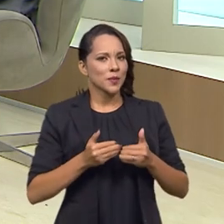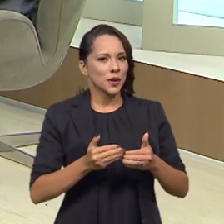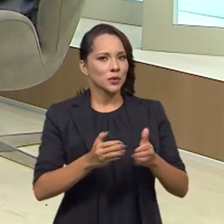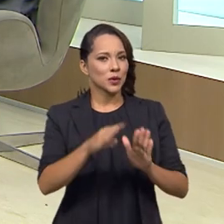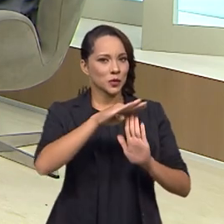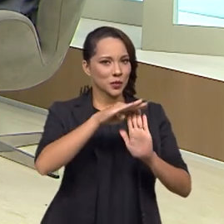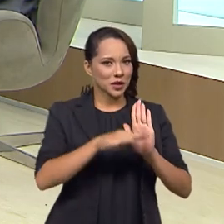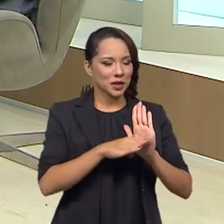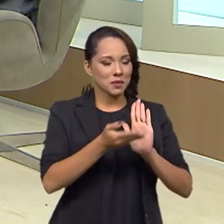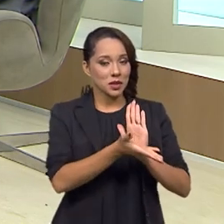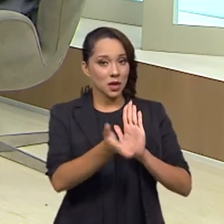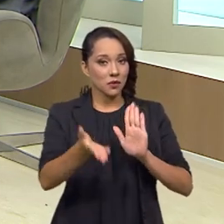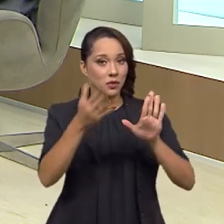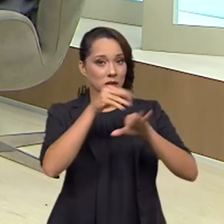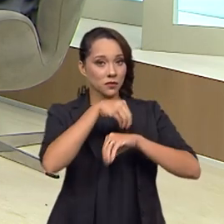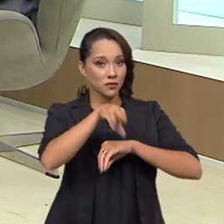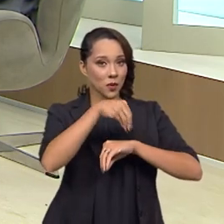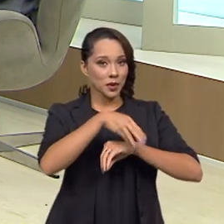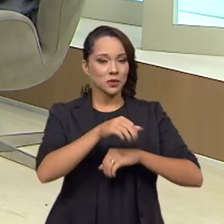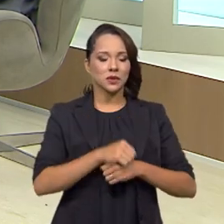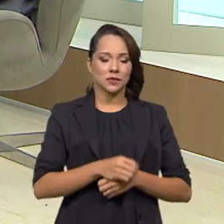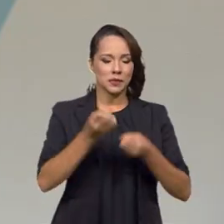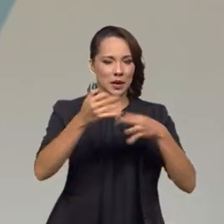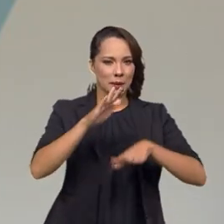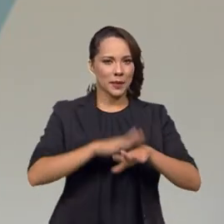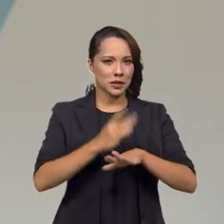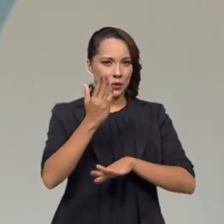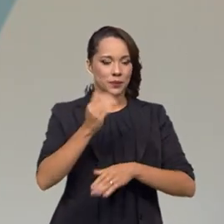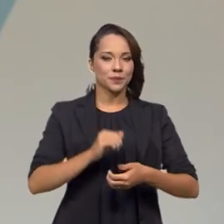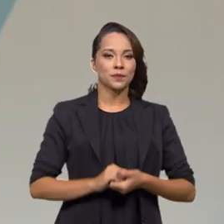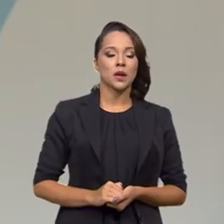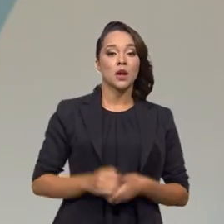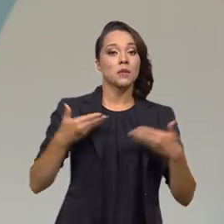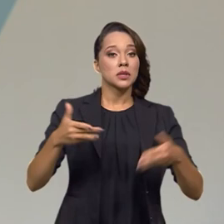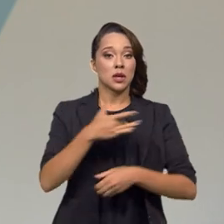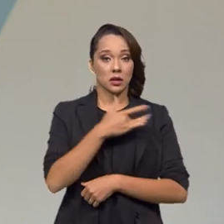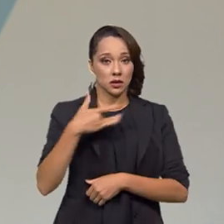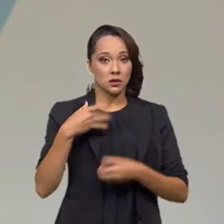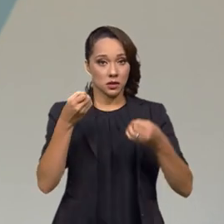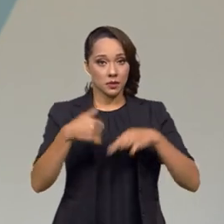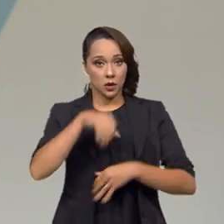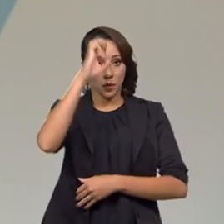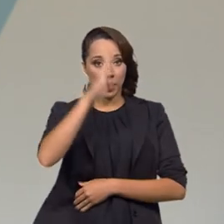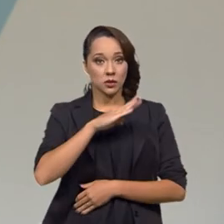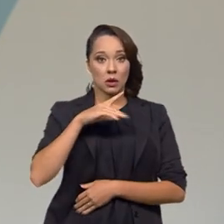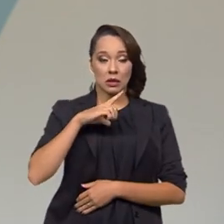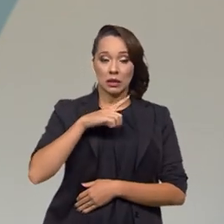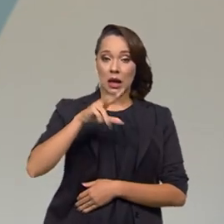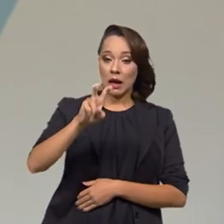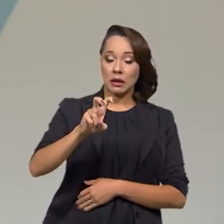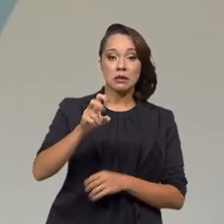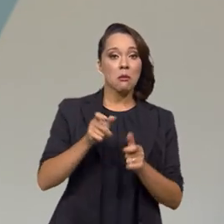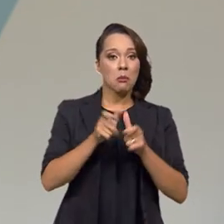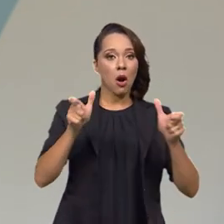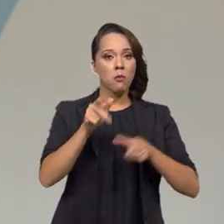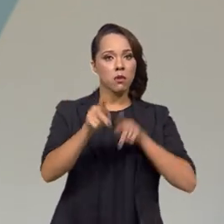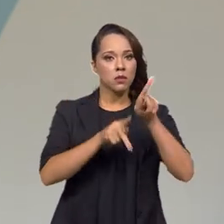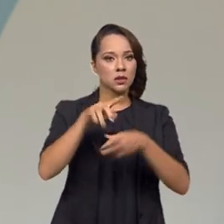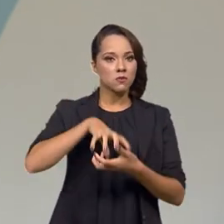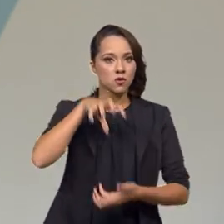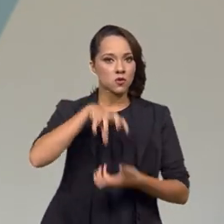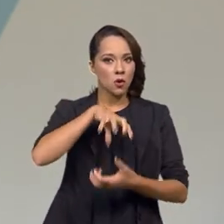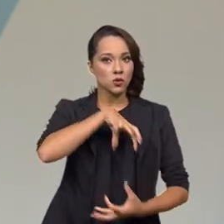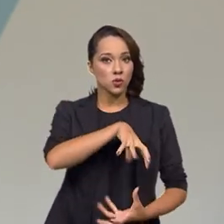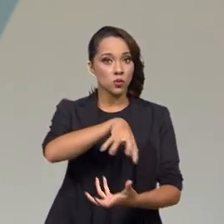aqui do programa, trouxe alguns dados, eu vou trazer mais alguns. Segundo o Ministério da Saúde, o Brasil tem a quinta maior população de idosos